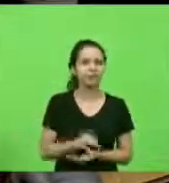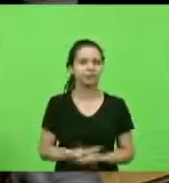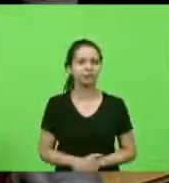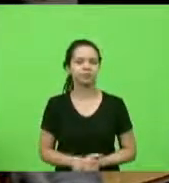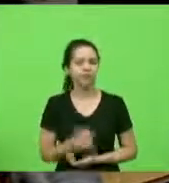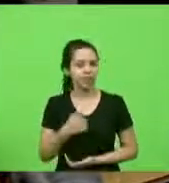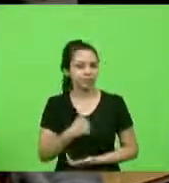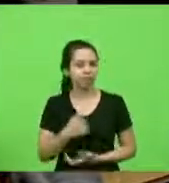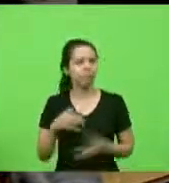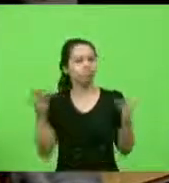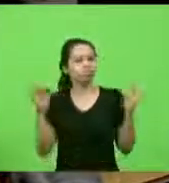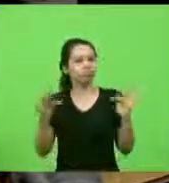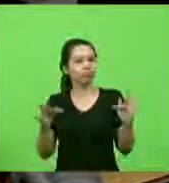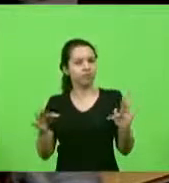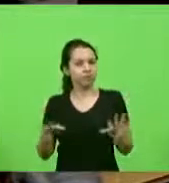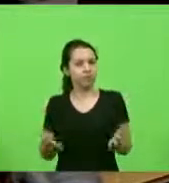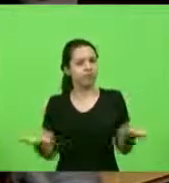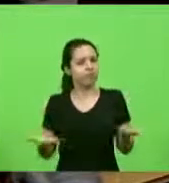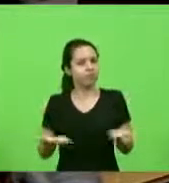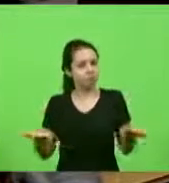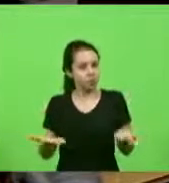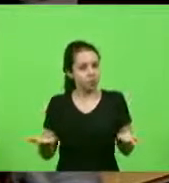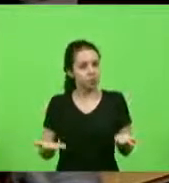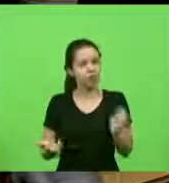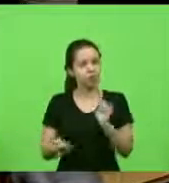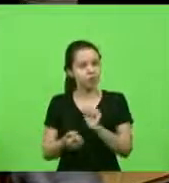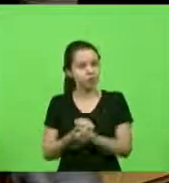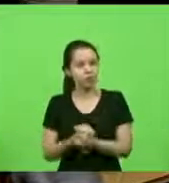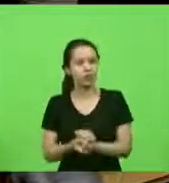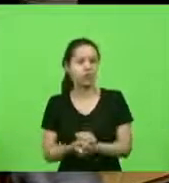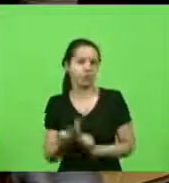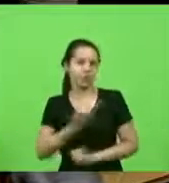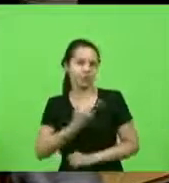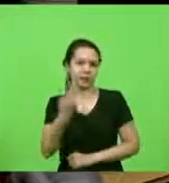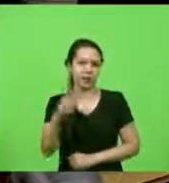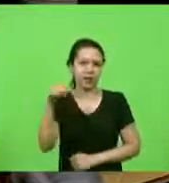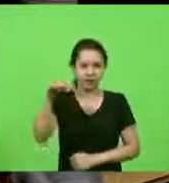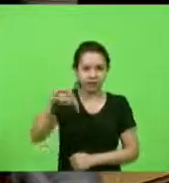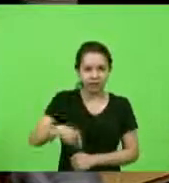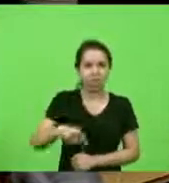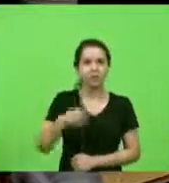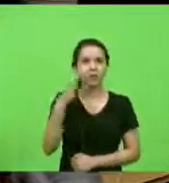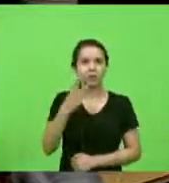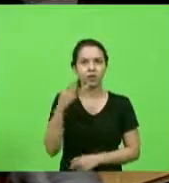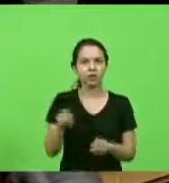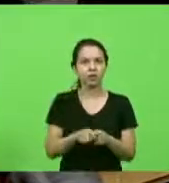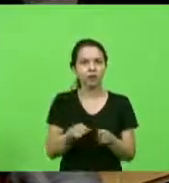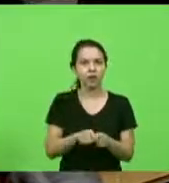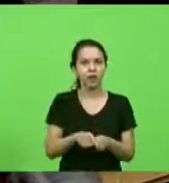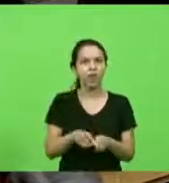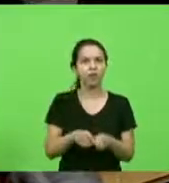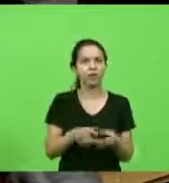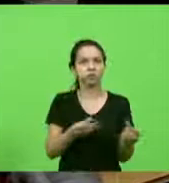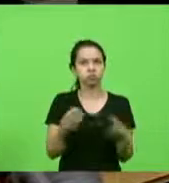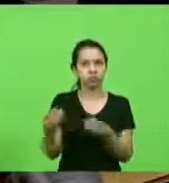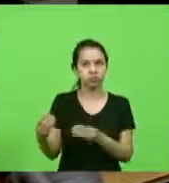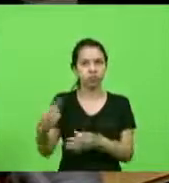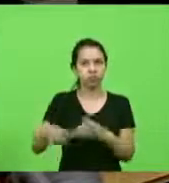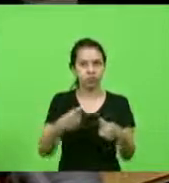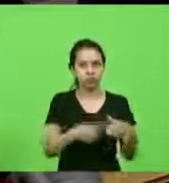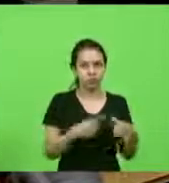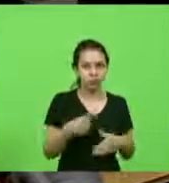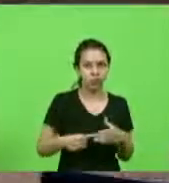feliz hoje de tê-lo aqui e de poder ser seu colega aqui no plenário, mas também em várias comissões, onde certamente poderemos trabalhar em